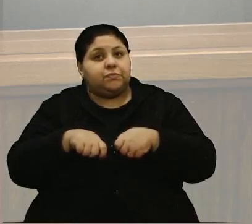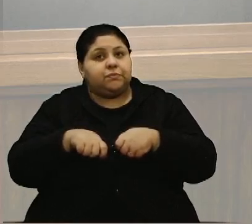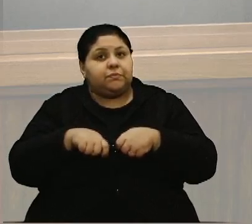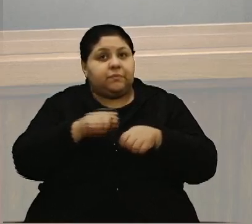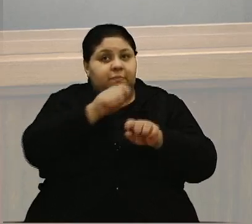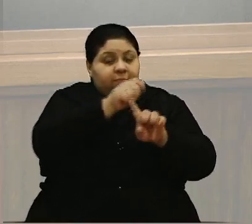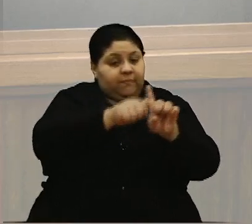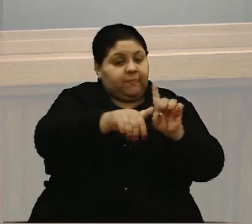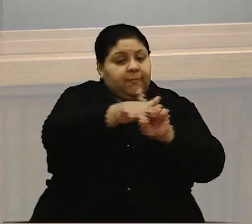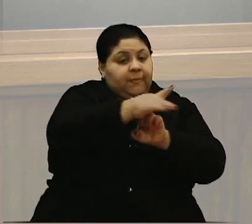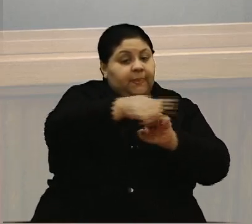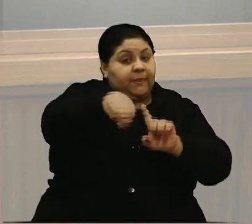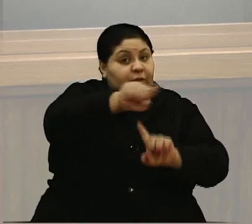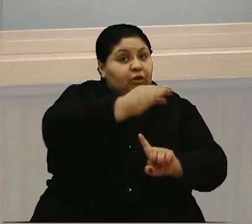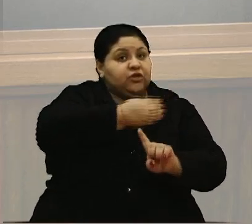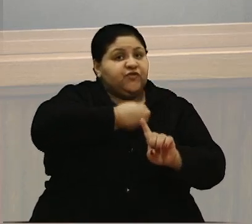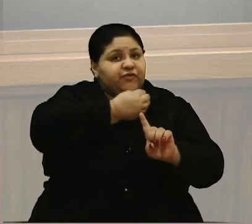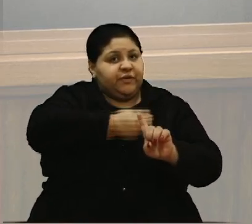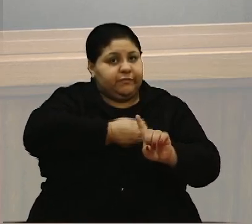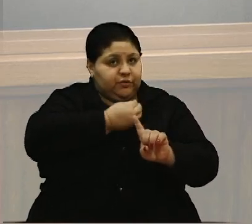sociedade que nós vivemos.